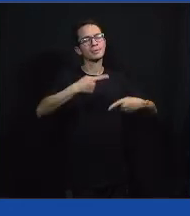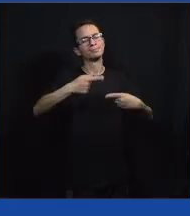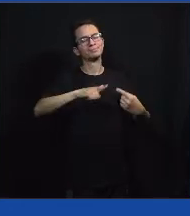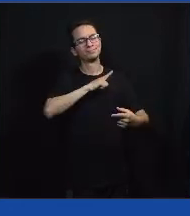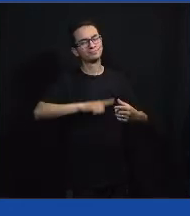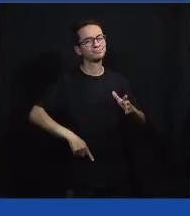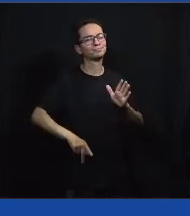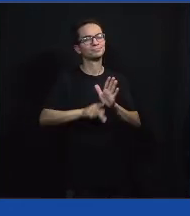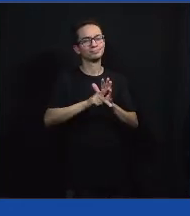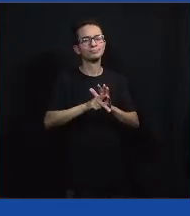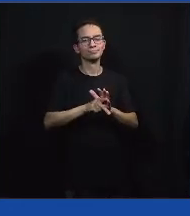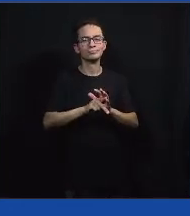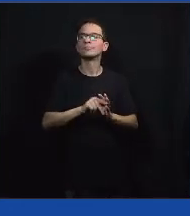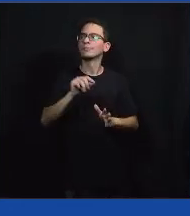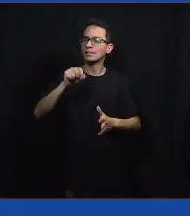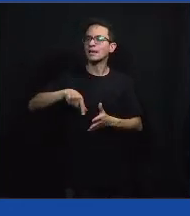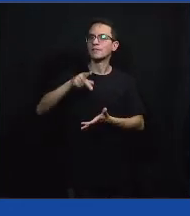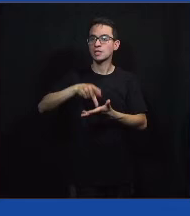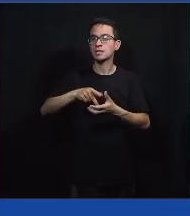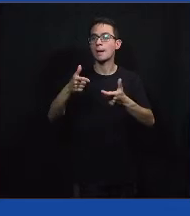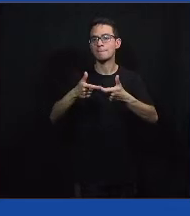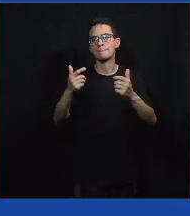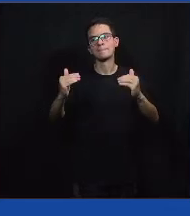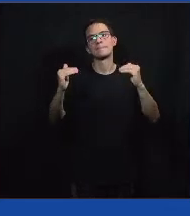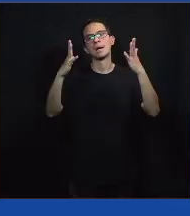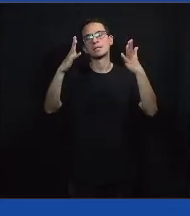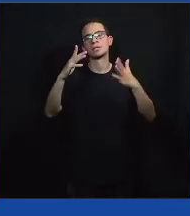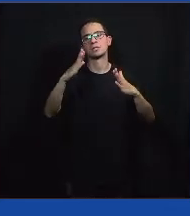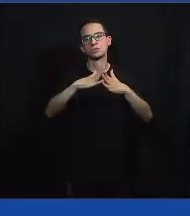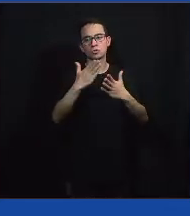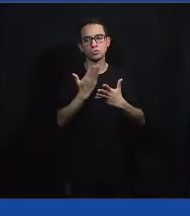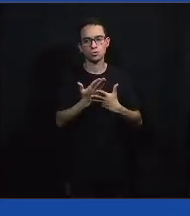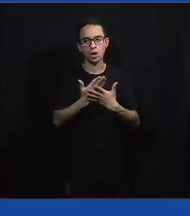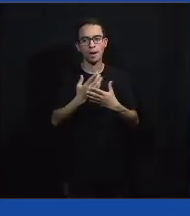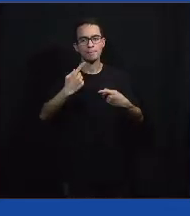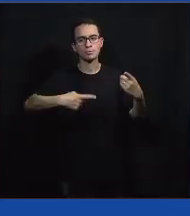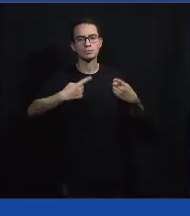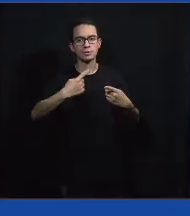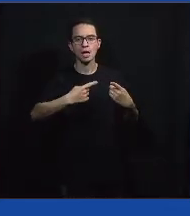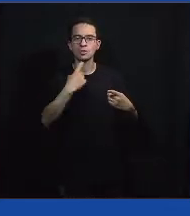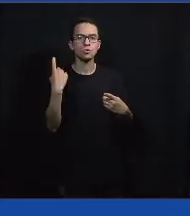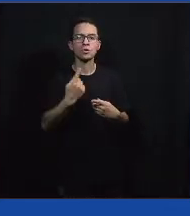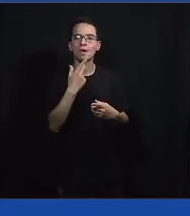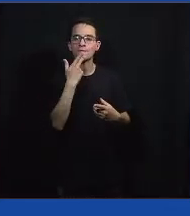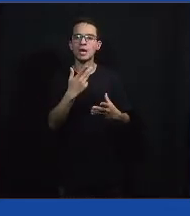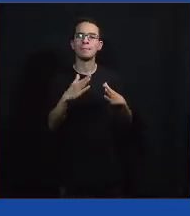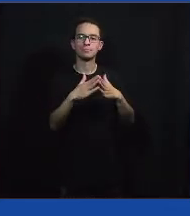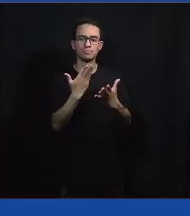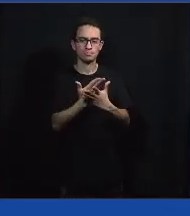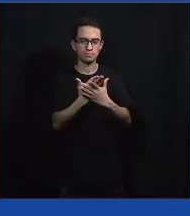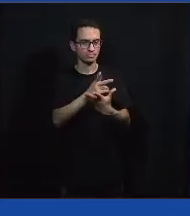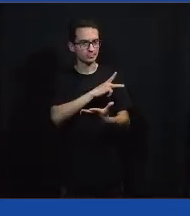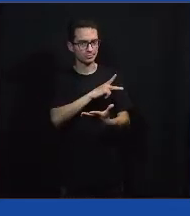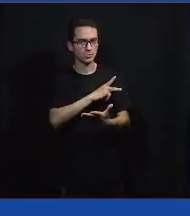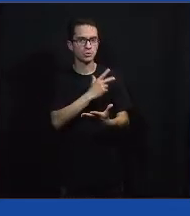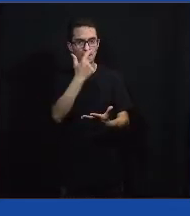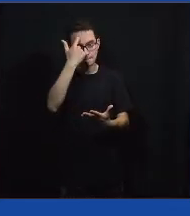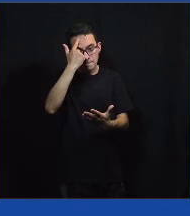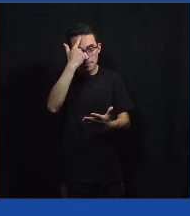Sim, é mais saliente no ensino público, mas a gente, quando fala em escola privada, não pode ter São Paulo como referência,